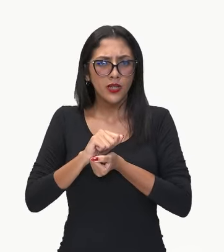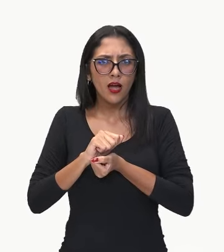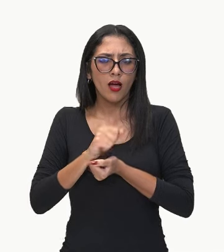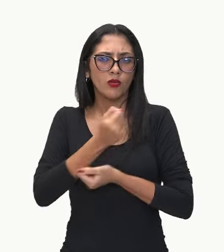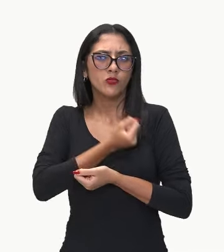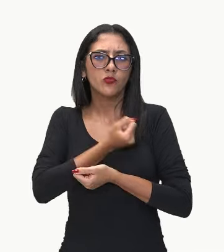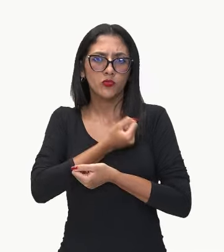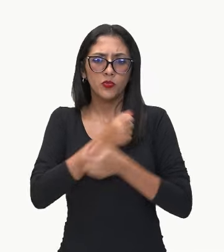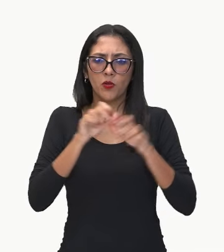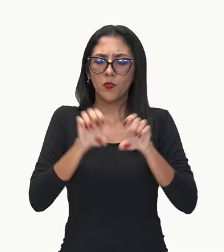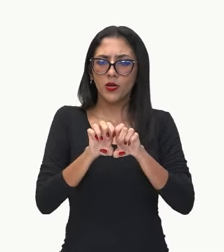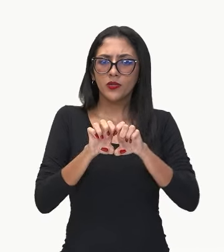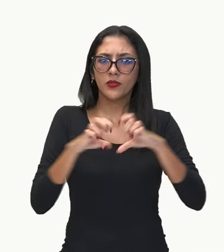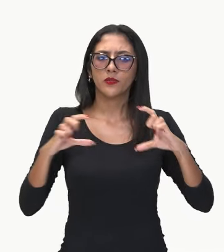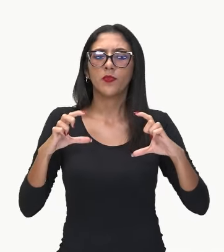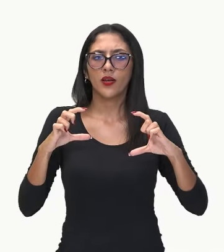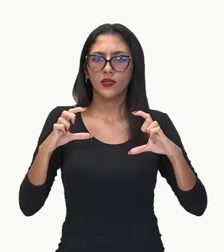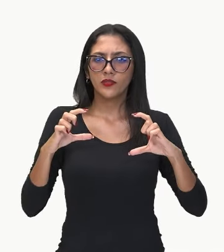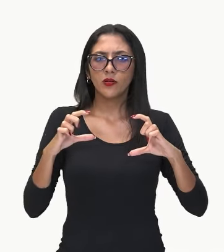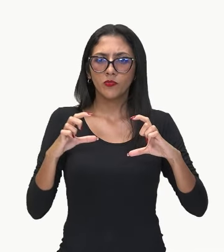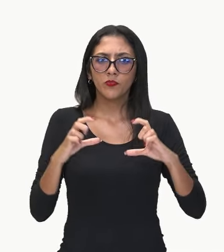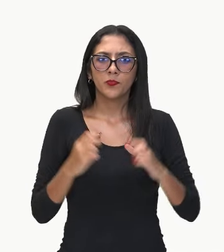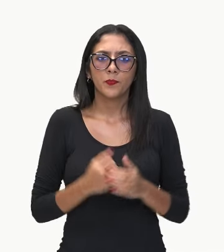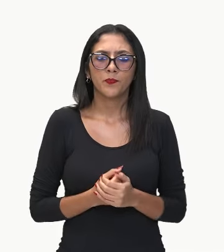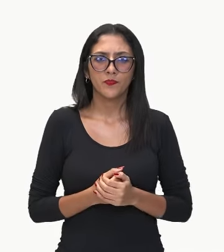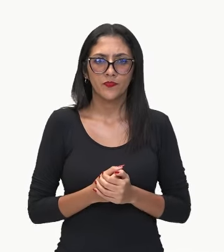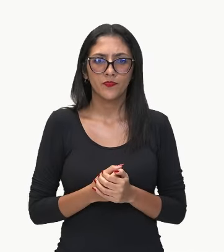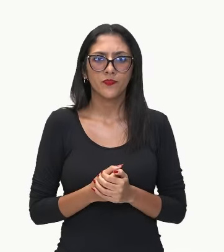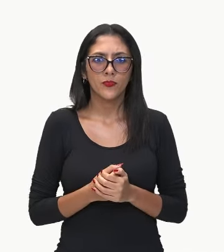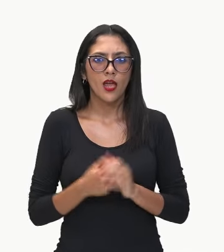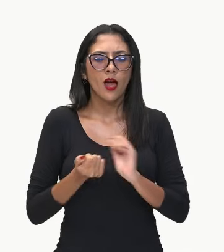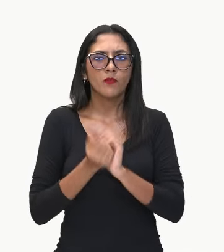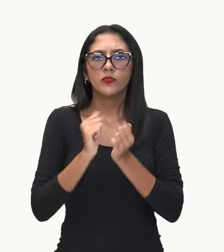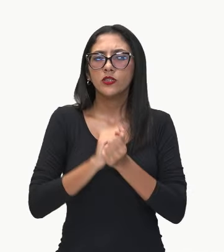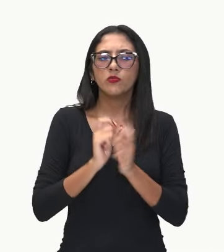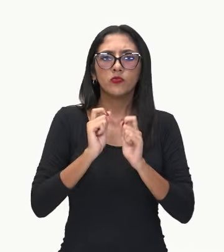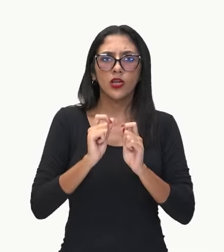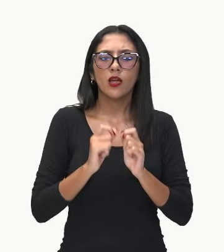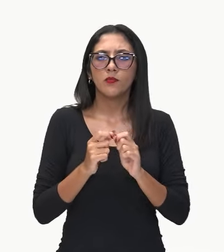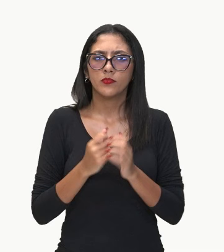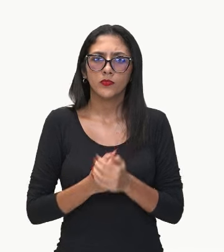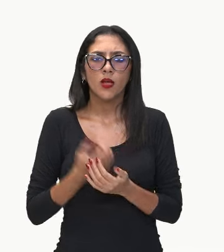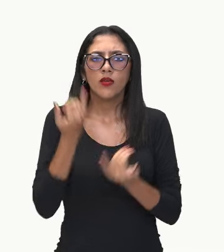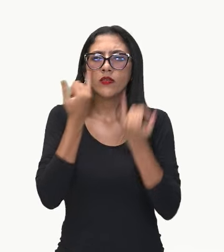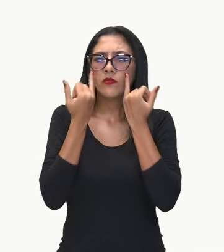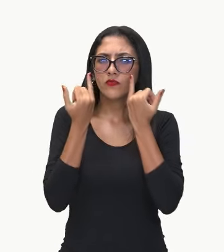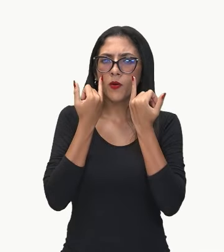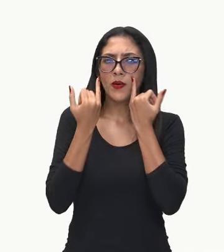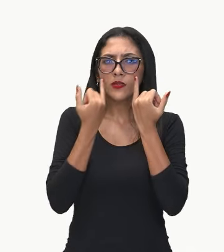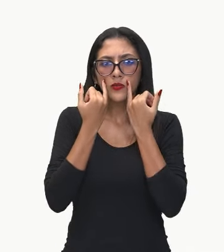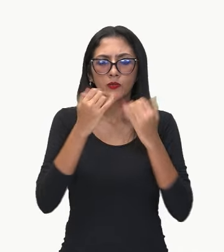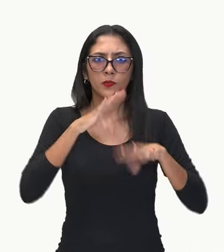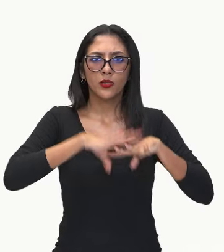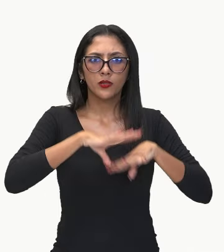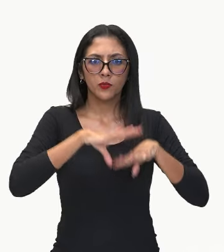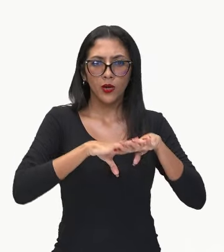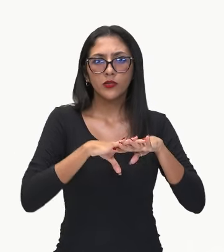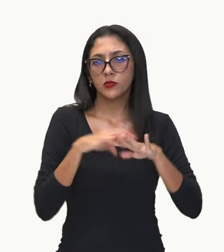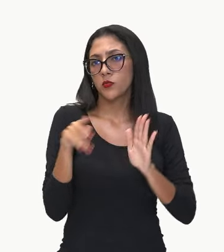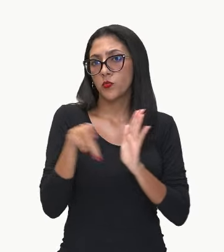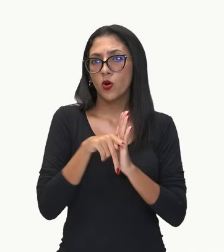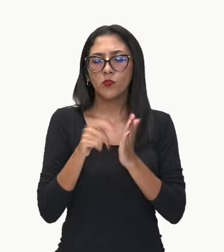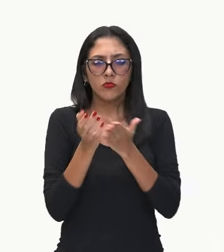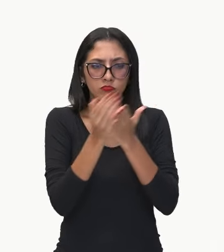Ou seja, é uma expressão traduzindo informações ali matemáticas através dos números. É uma